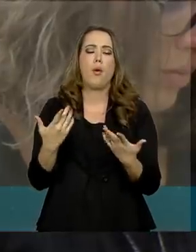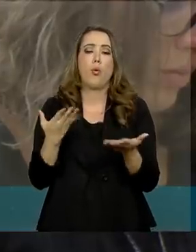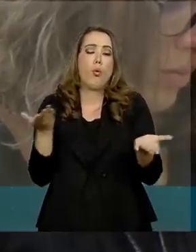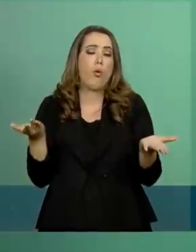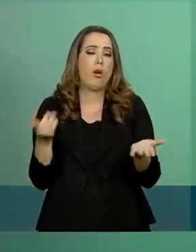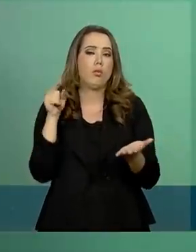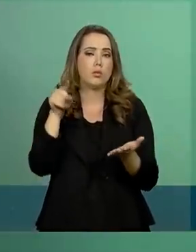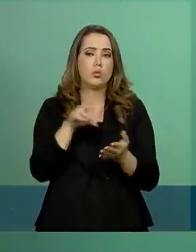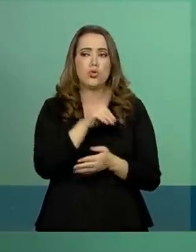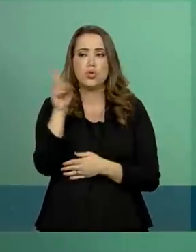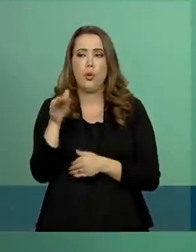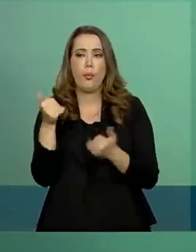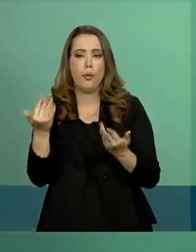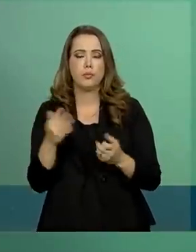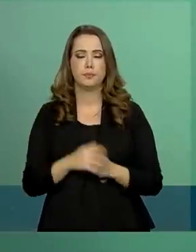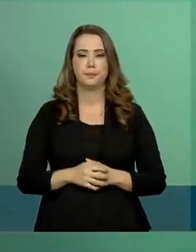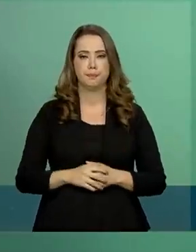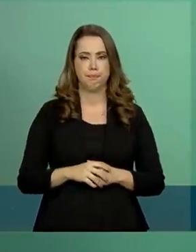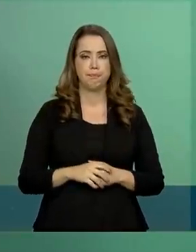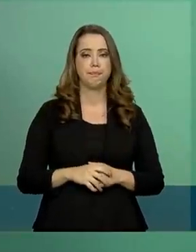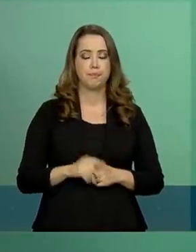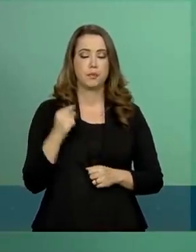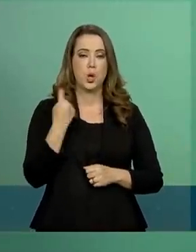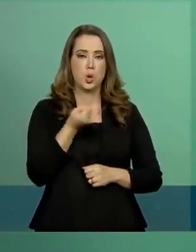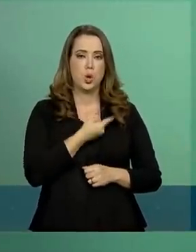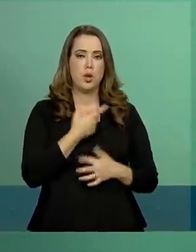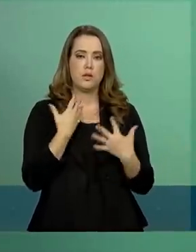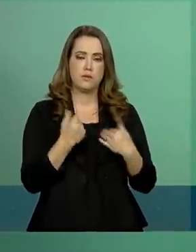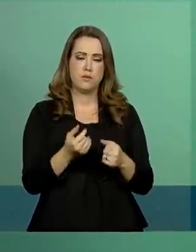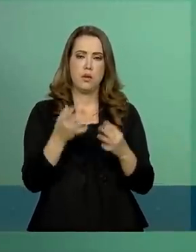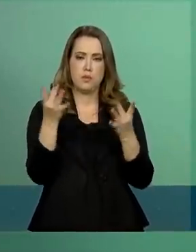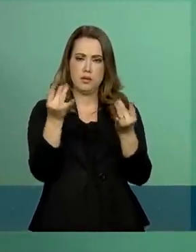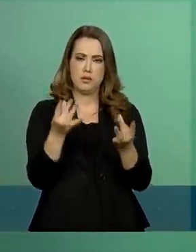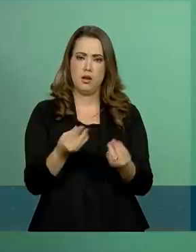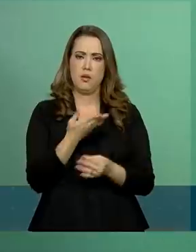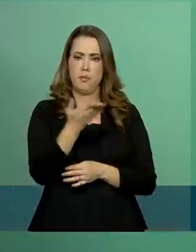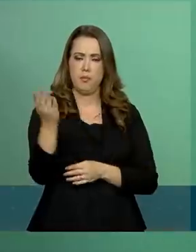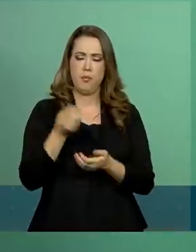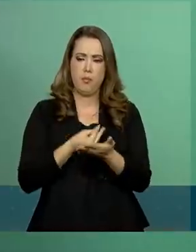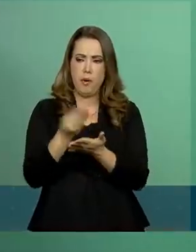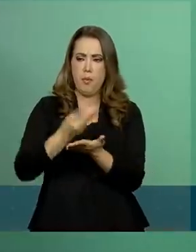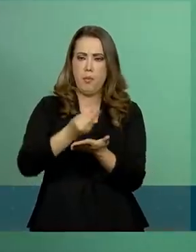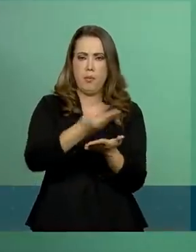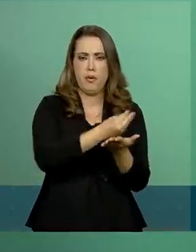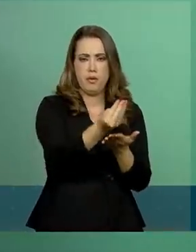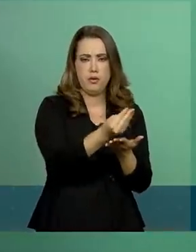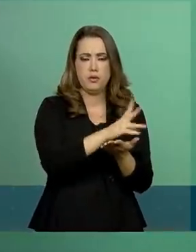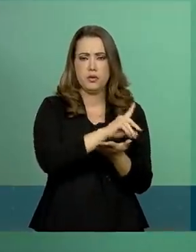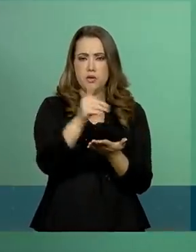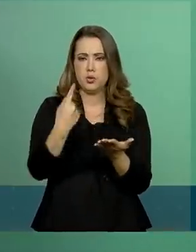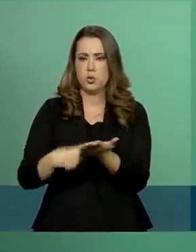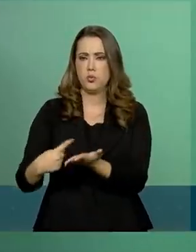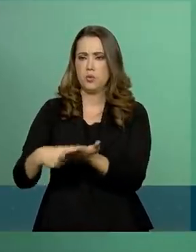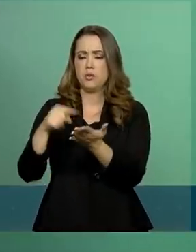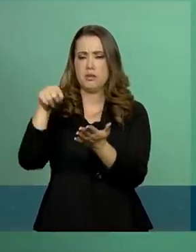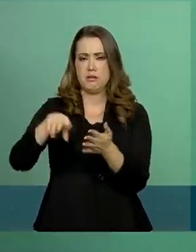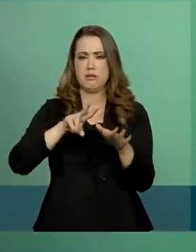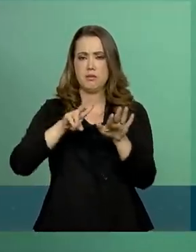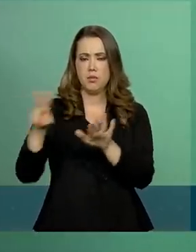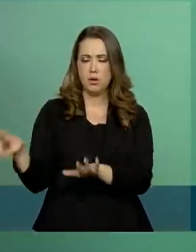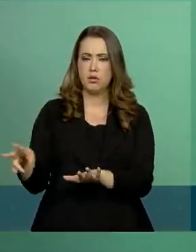agenda. Tá, nós vamos distribuir para vocês uma agenda mais consolidada já, a partir desta semana.